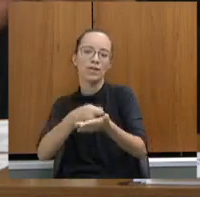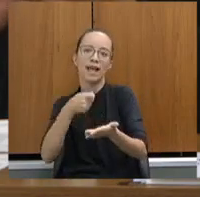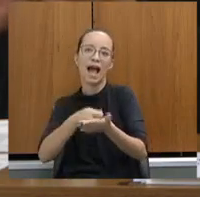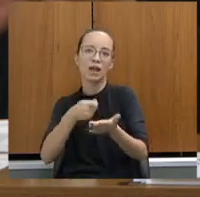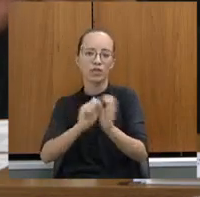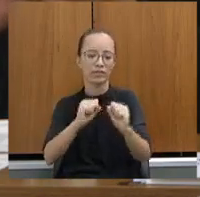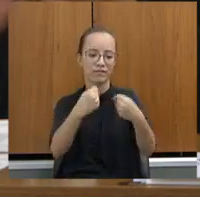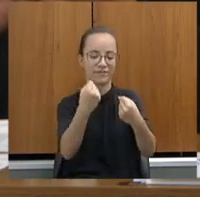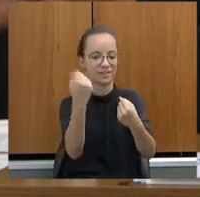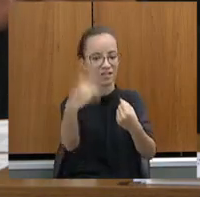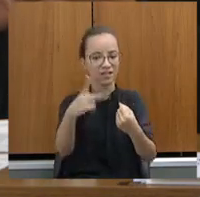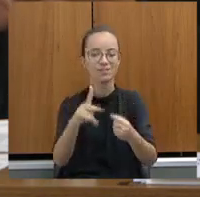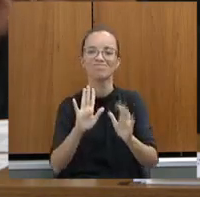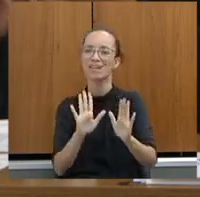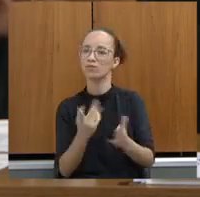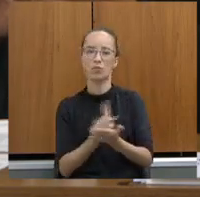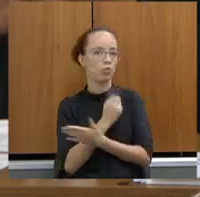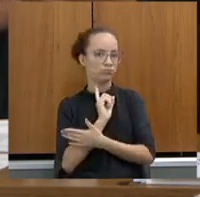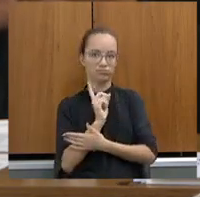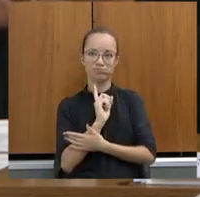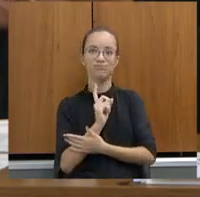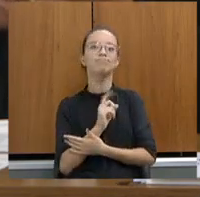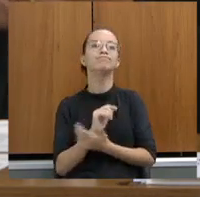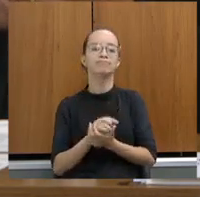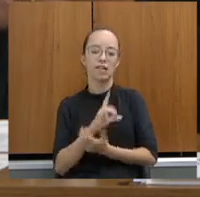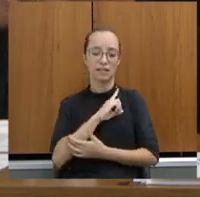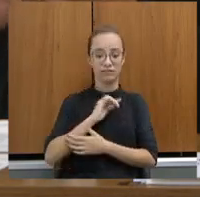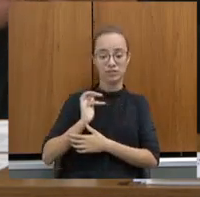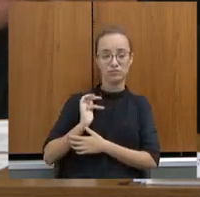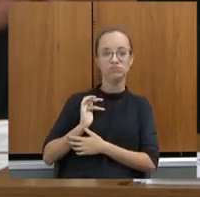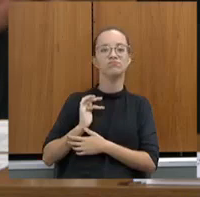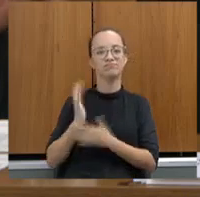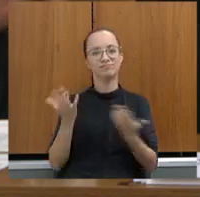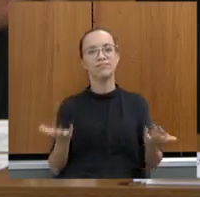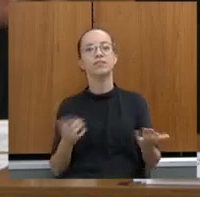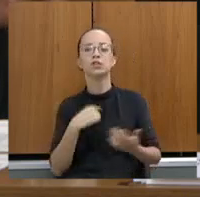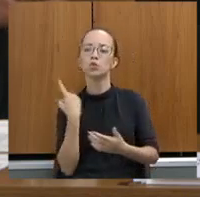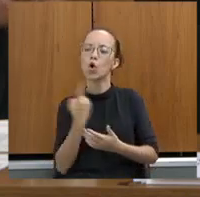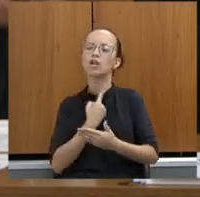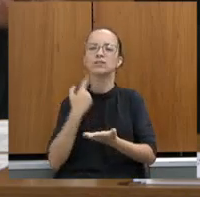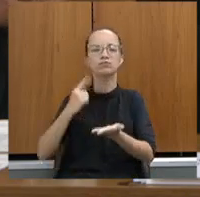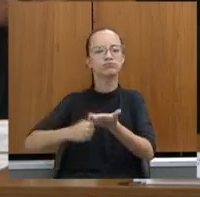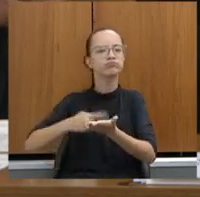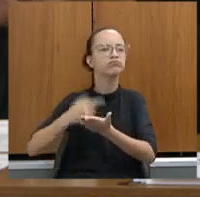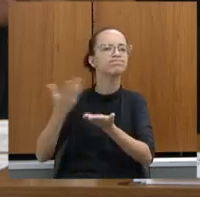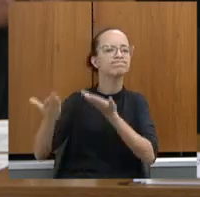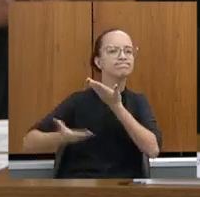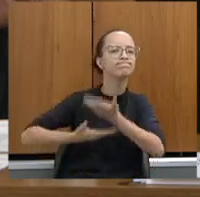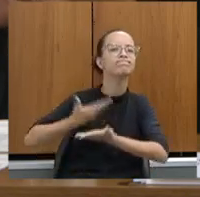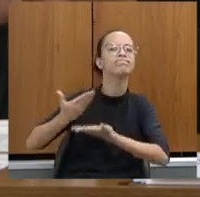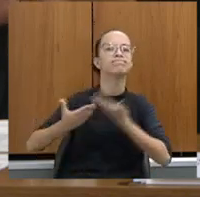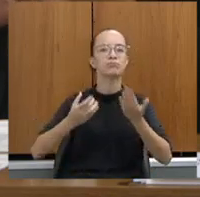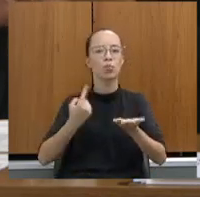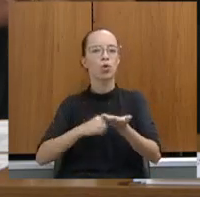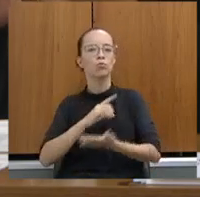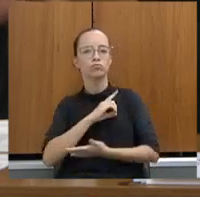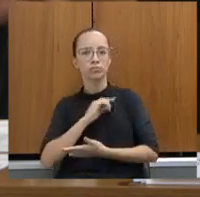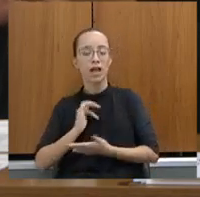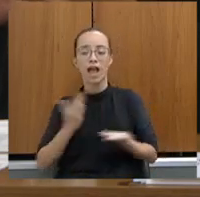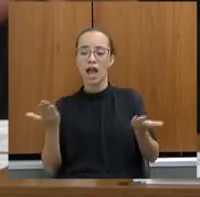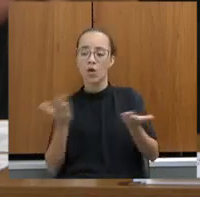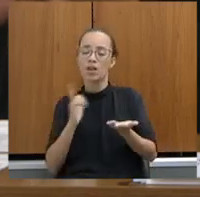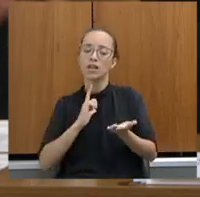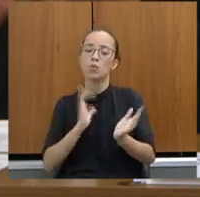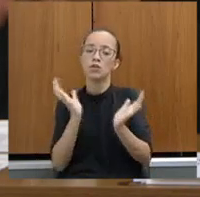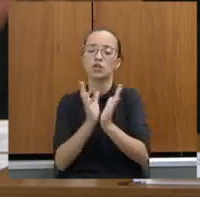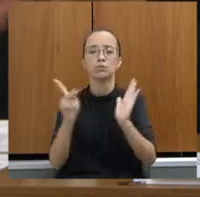acontecia até então. Então, caía na vala comum da Defensoria, e, graças a Deus, a gente fez um acordo com a Defensoria Pública, existe uma unidade agora especial na